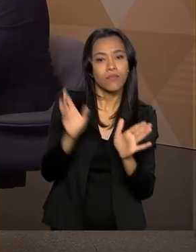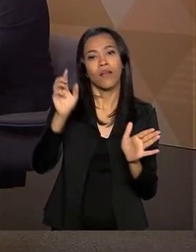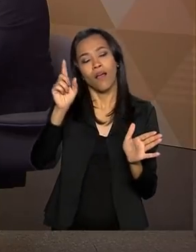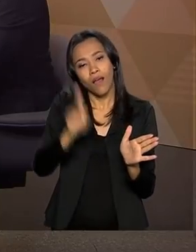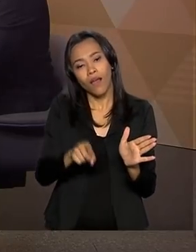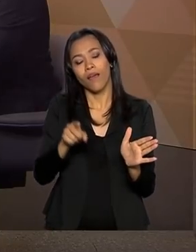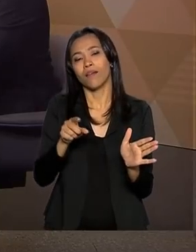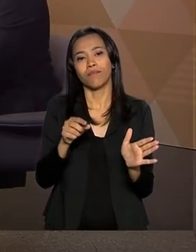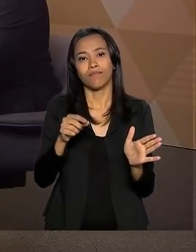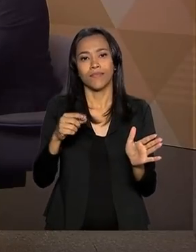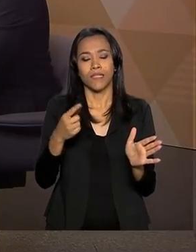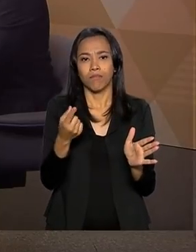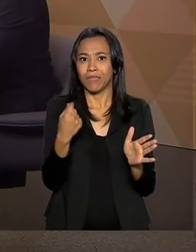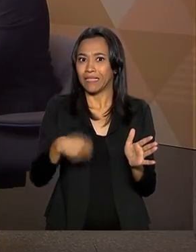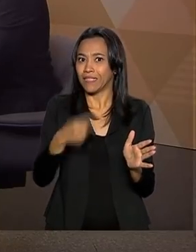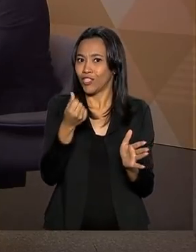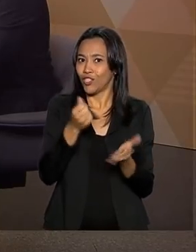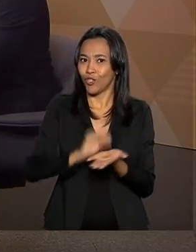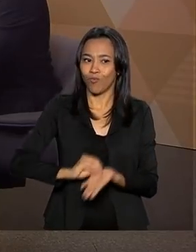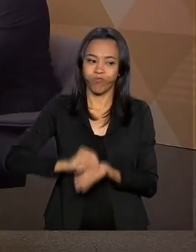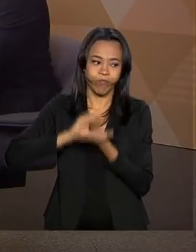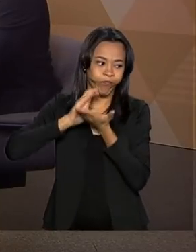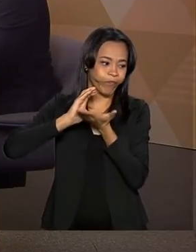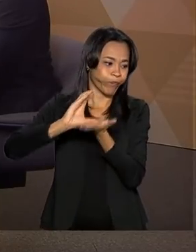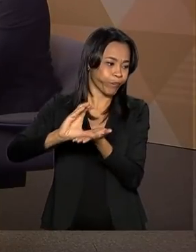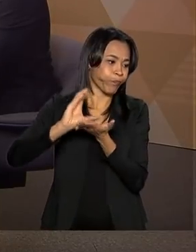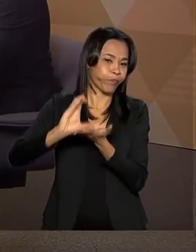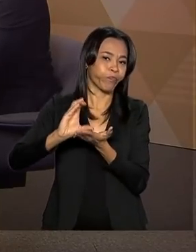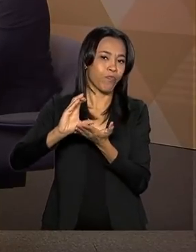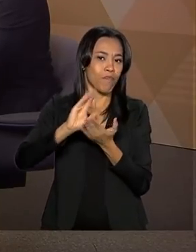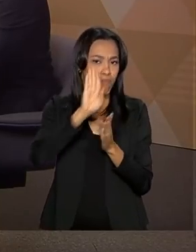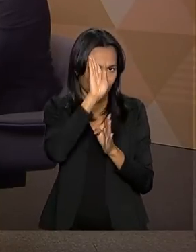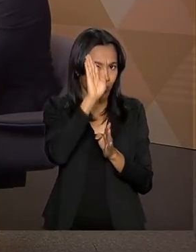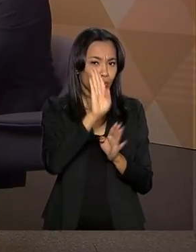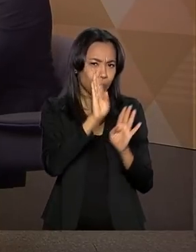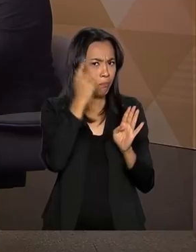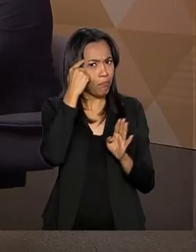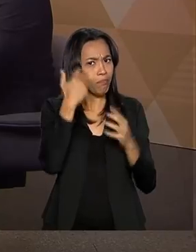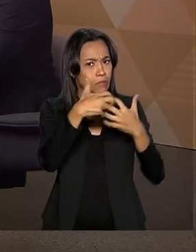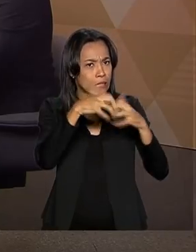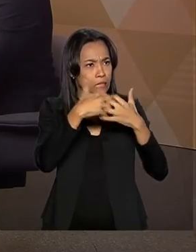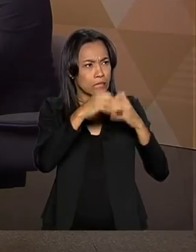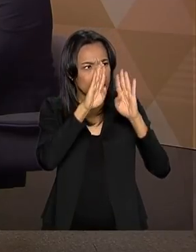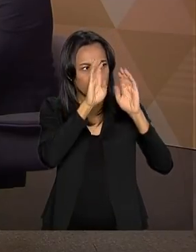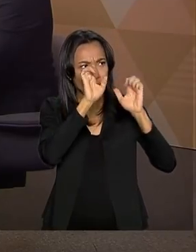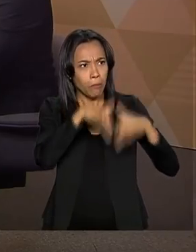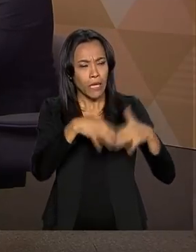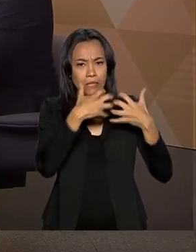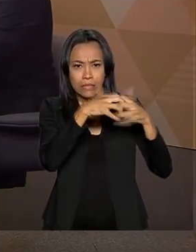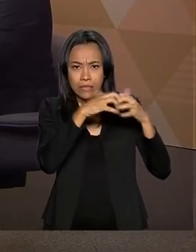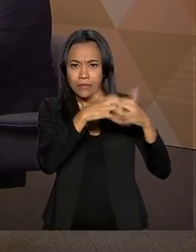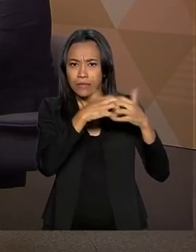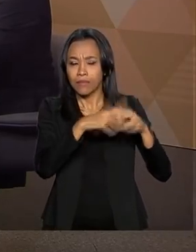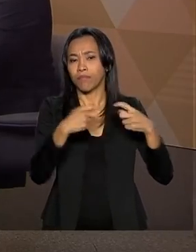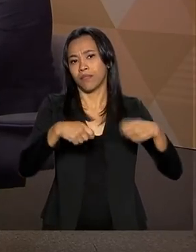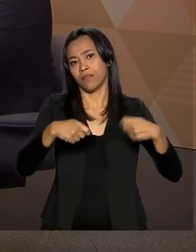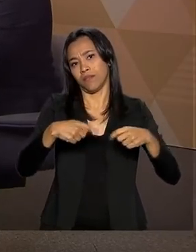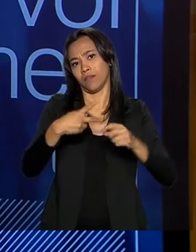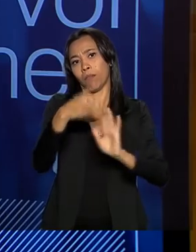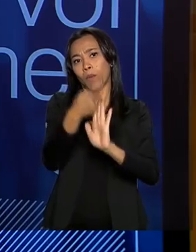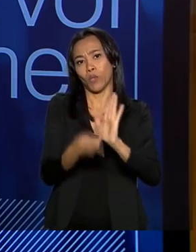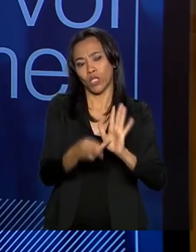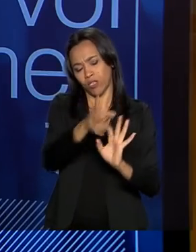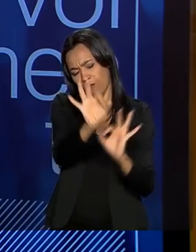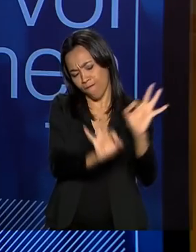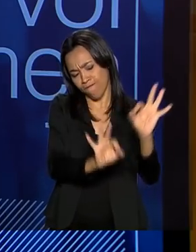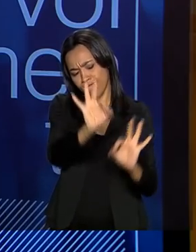financeiro alto, que precisam ser muito bem elaborados. Então, um trabalho que também existe é uma estruturação de projetos, um fundo de